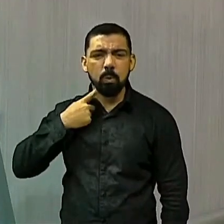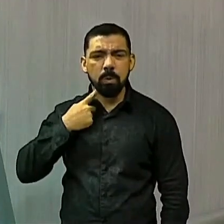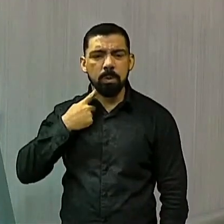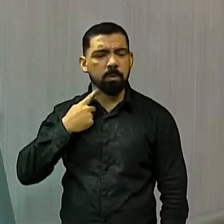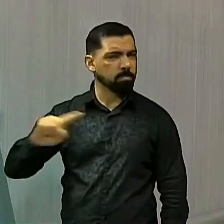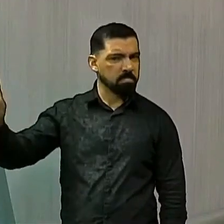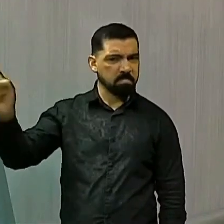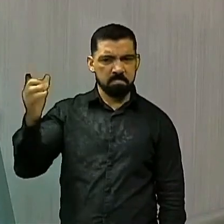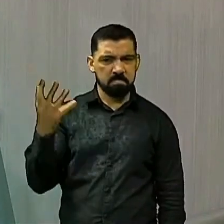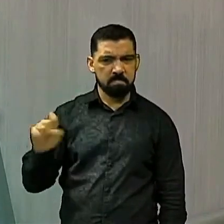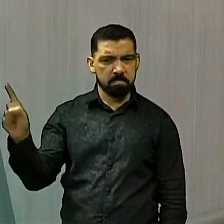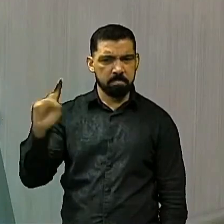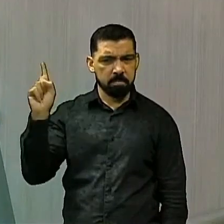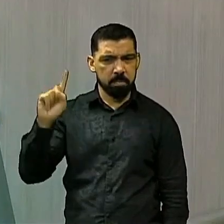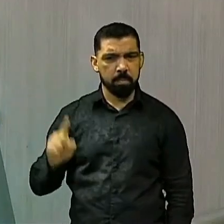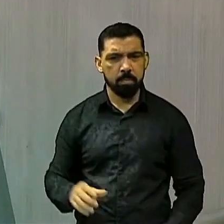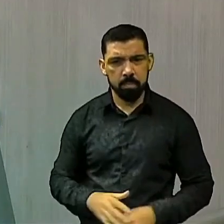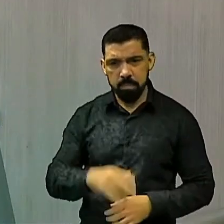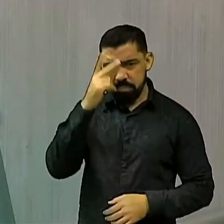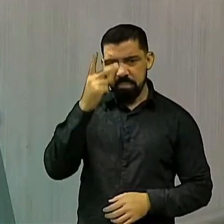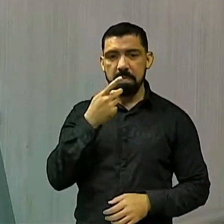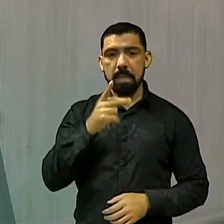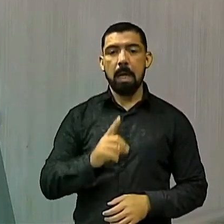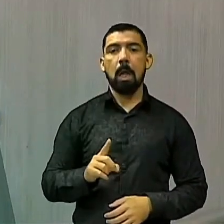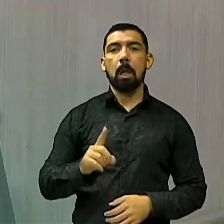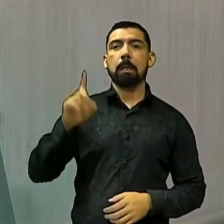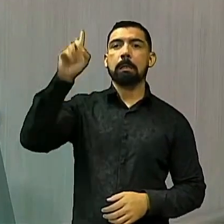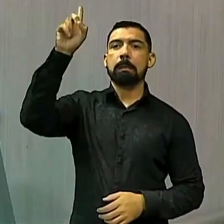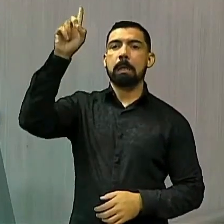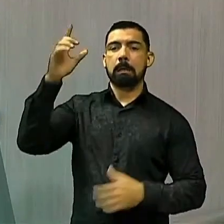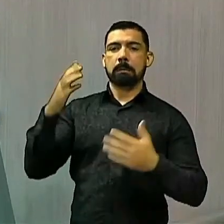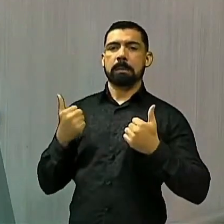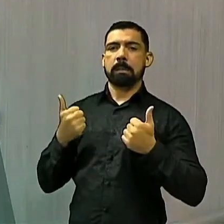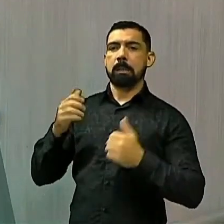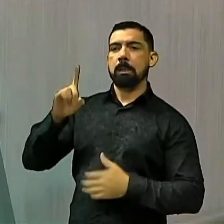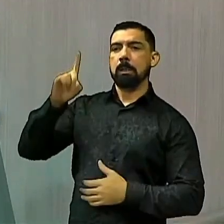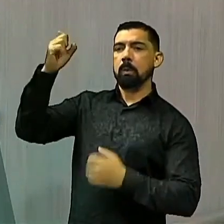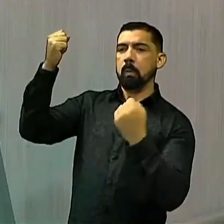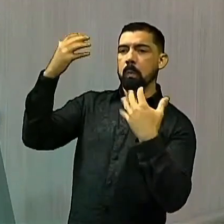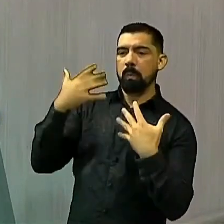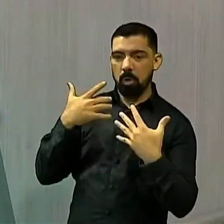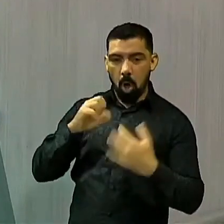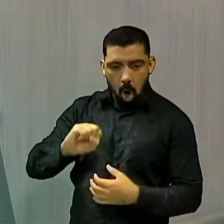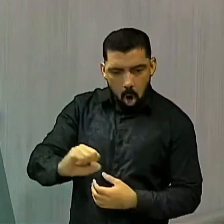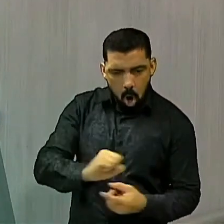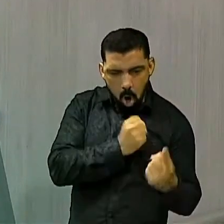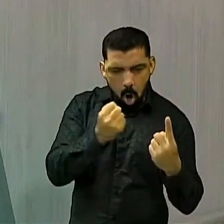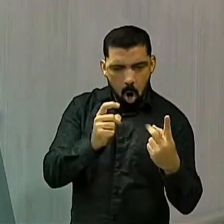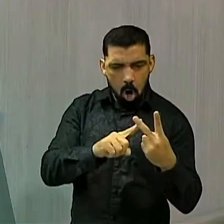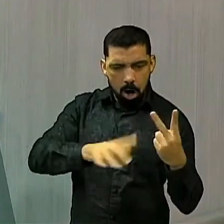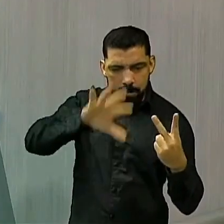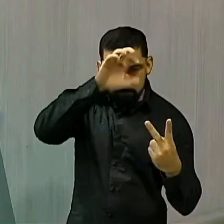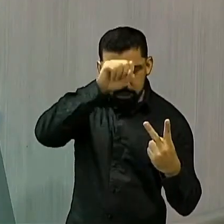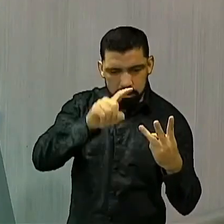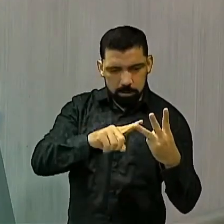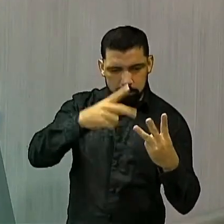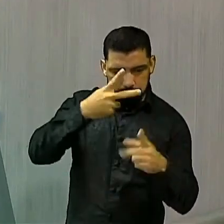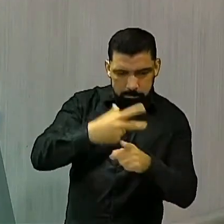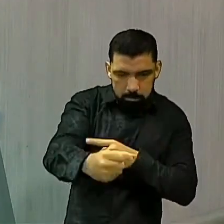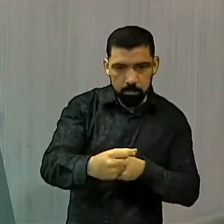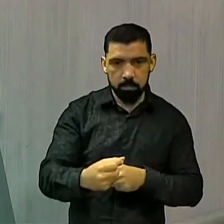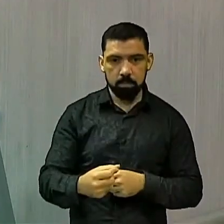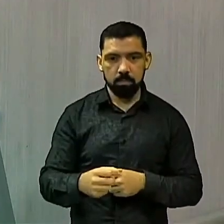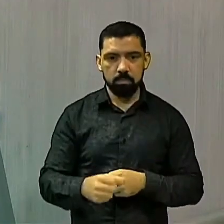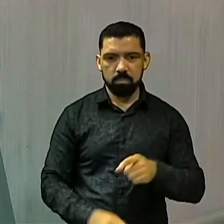Aqueles que, em nome de Deus, patrocina o ódio, o revanchismo, não é